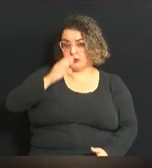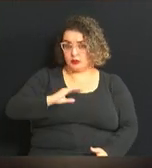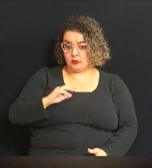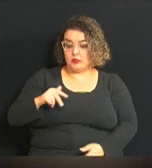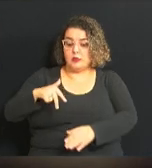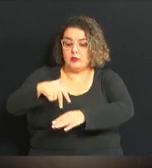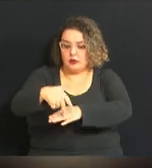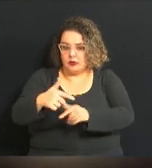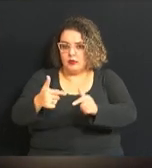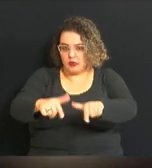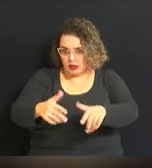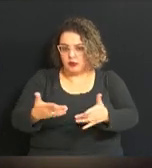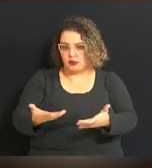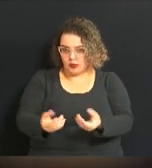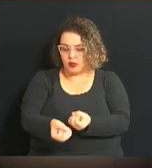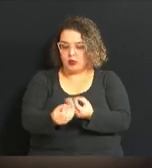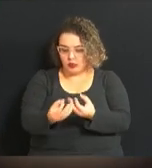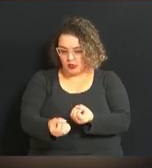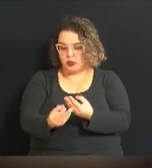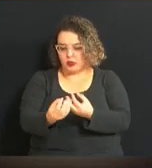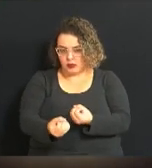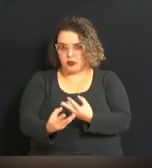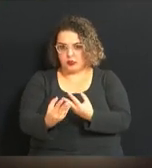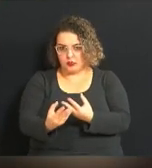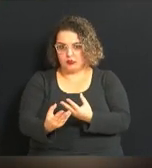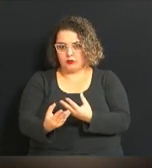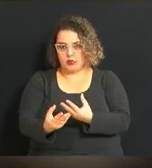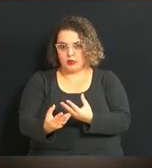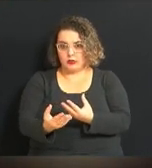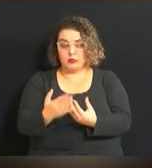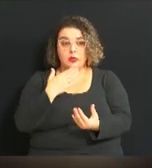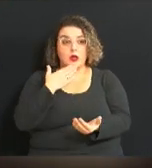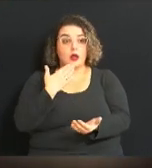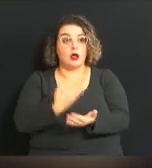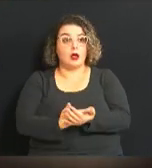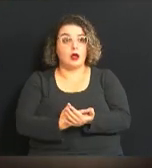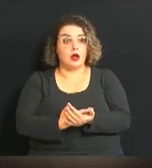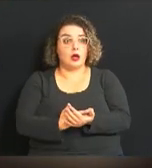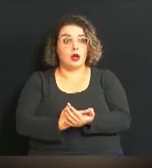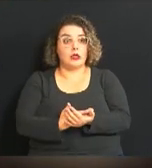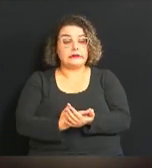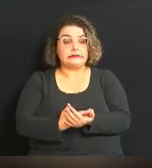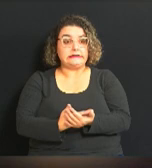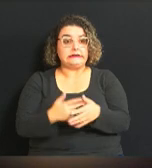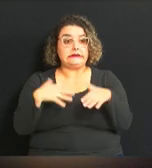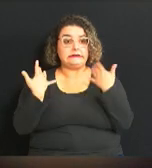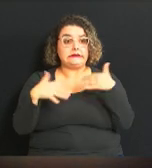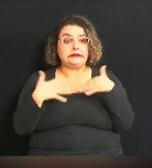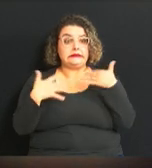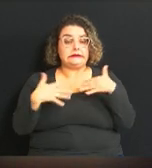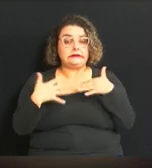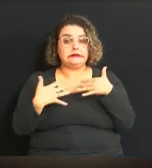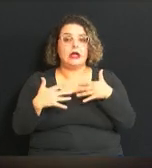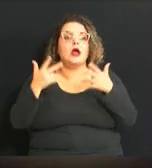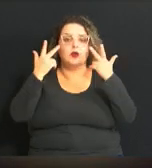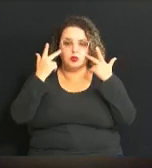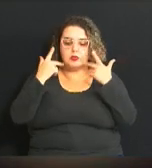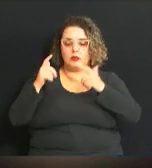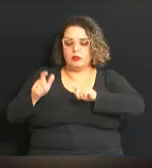informações para que ele não seja pego de surpresa. É comum em alguns estabelecimentos,